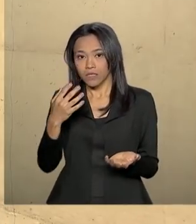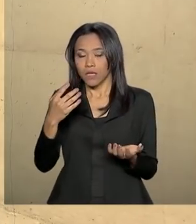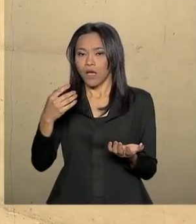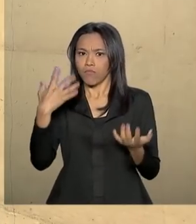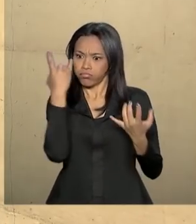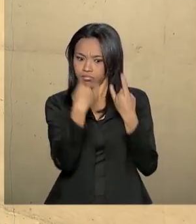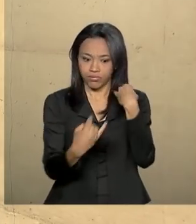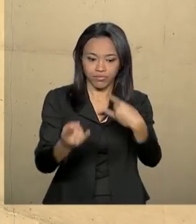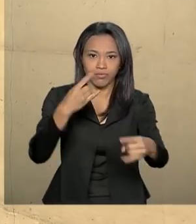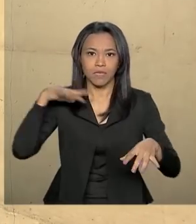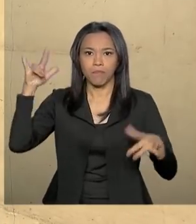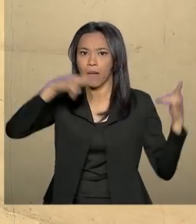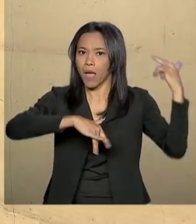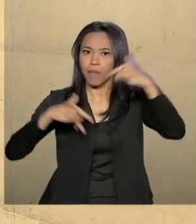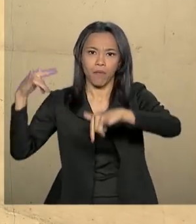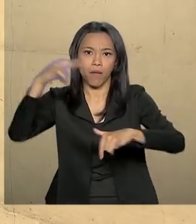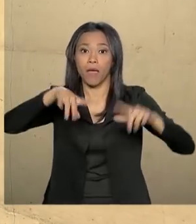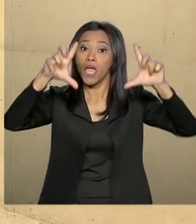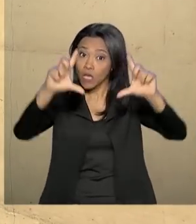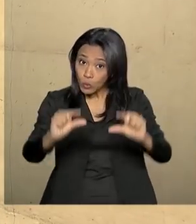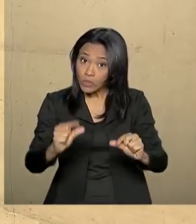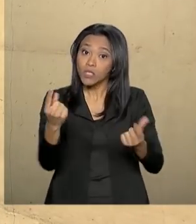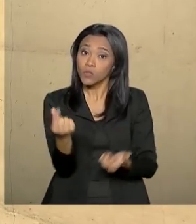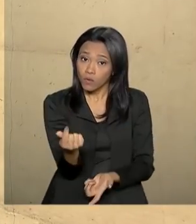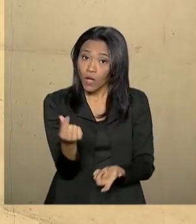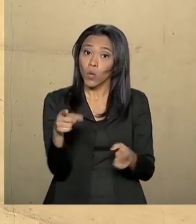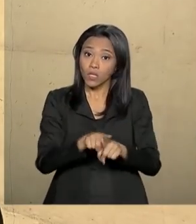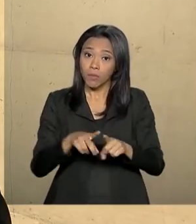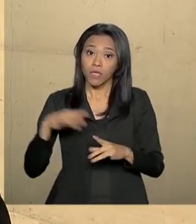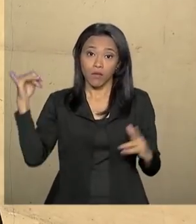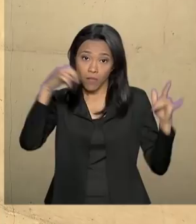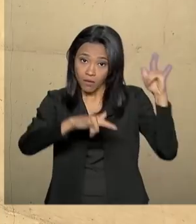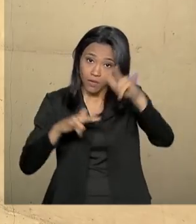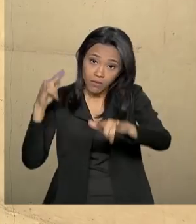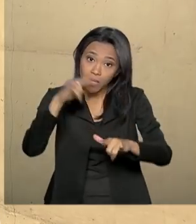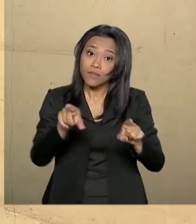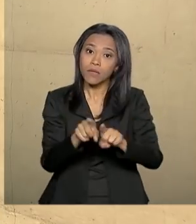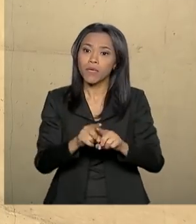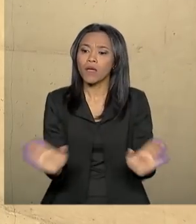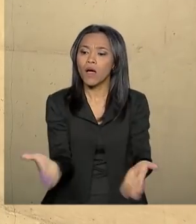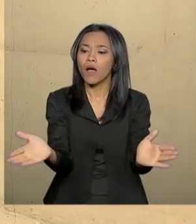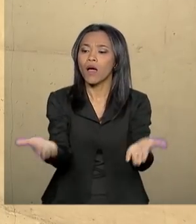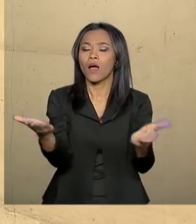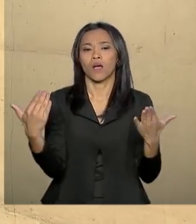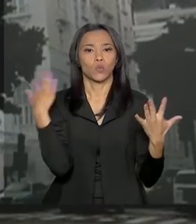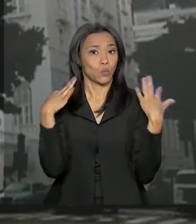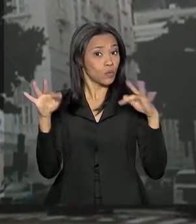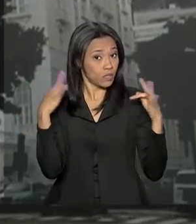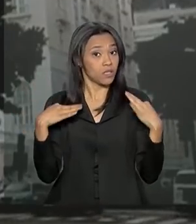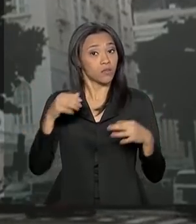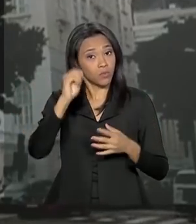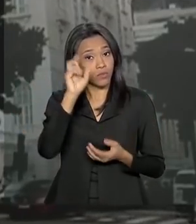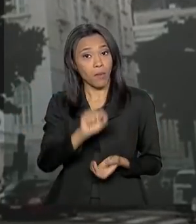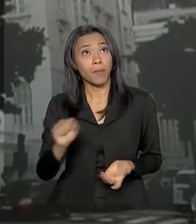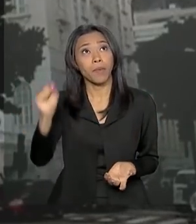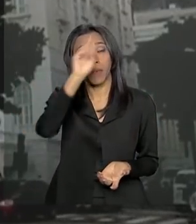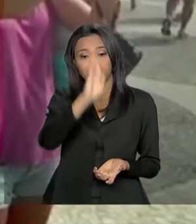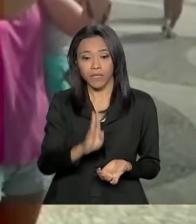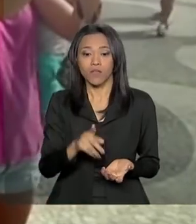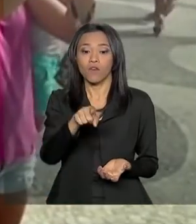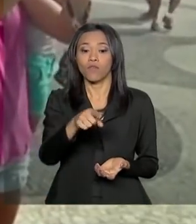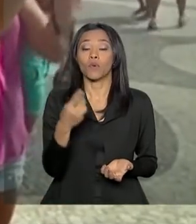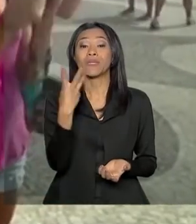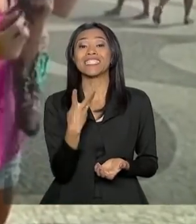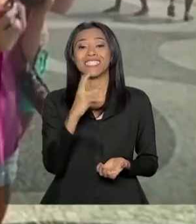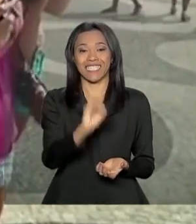aéreas, reduzindo o preço das passagens. A precisa de reduzir o custo do Brasil, promover o turismo interno também, que é muito importante. As cidades foram divididas em